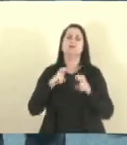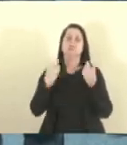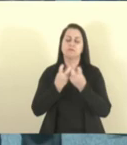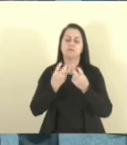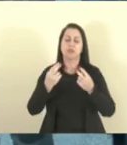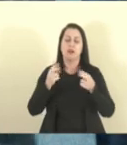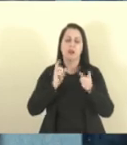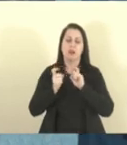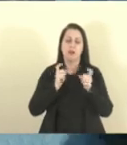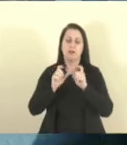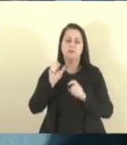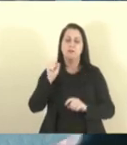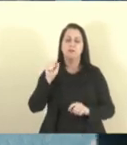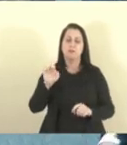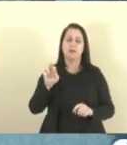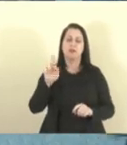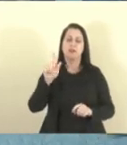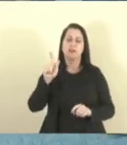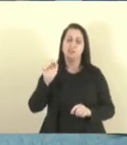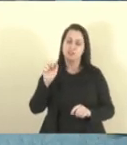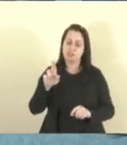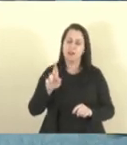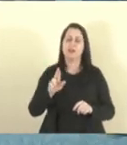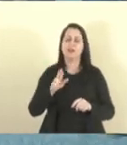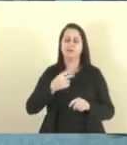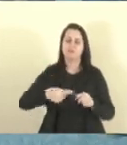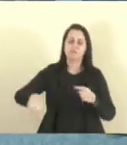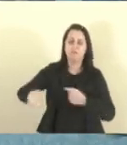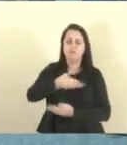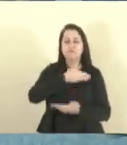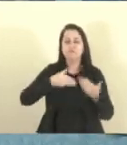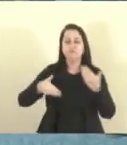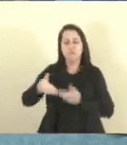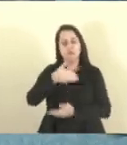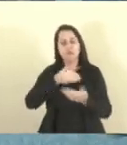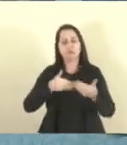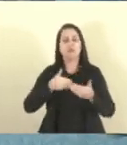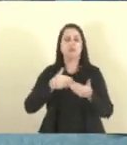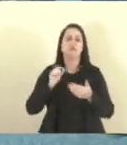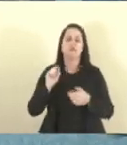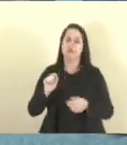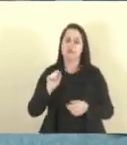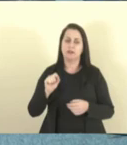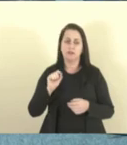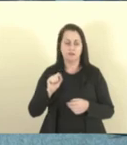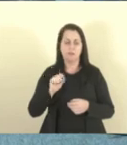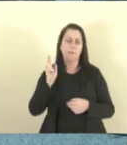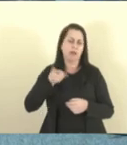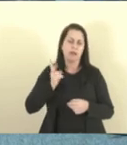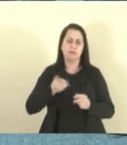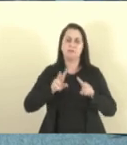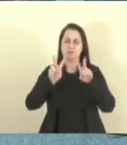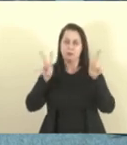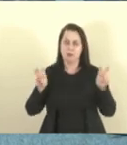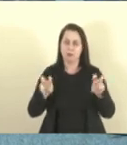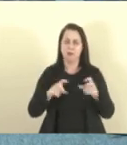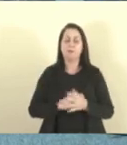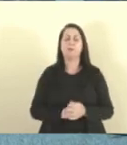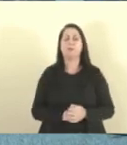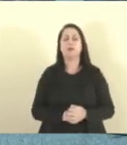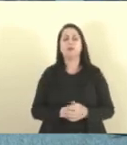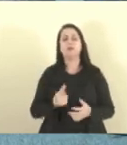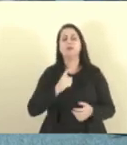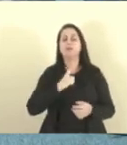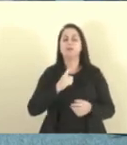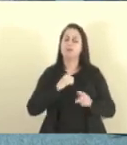para que construam às várias mãos o projeto sobre o mesmo tema, mas relativo